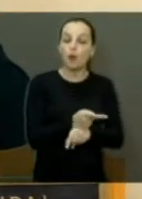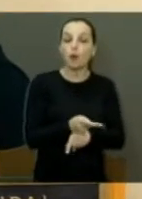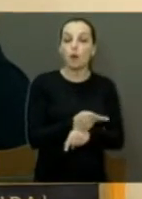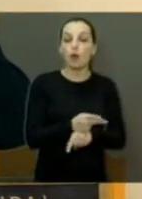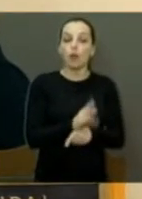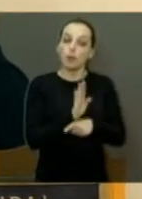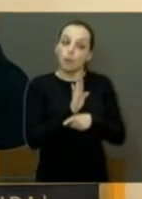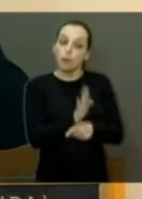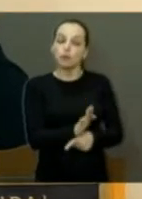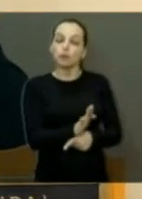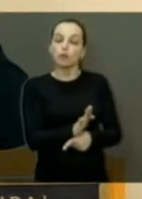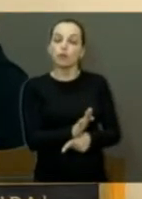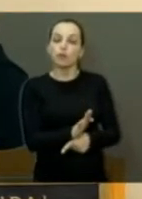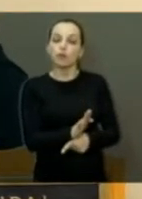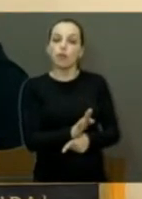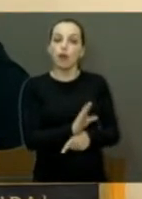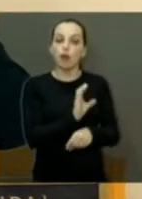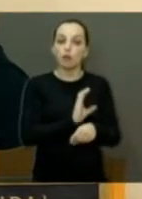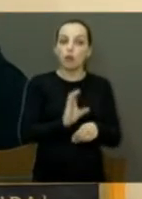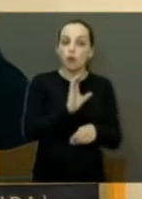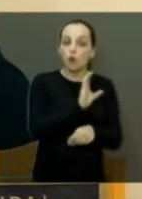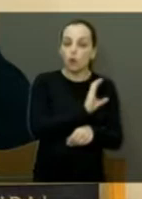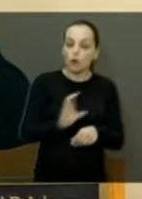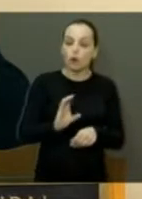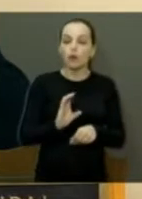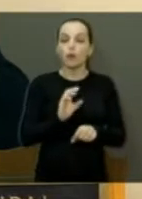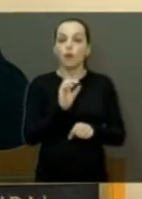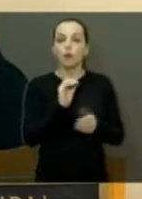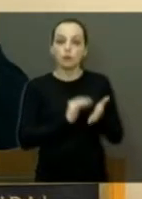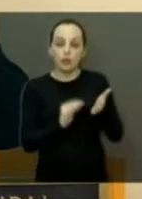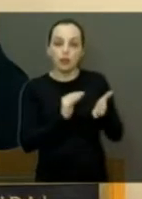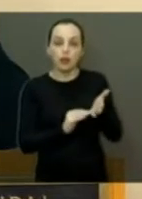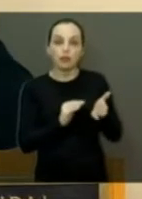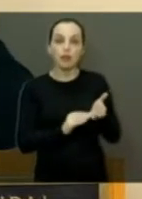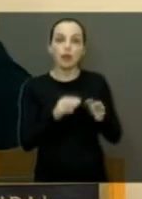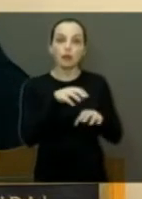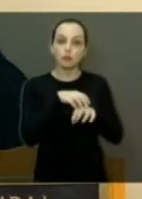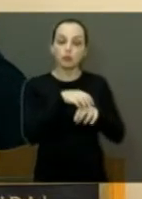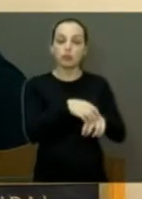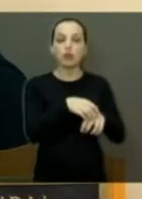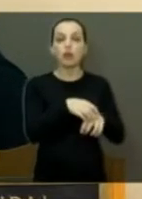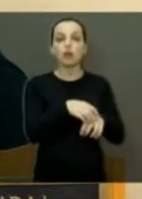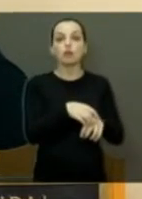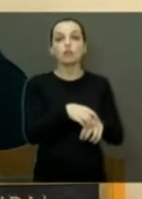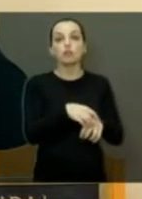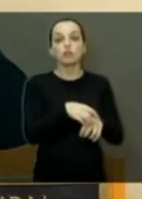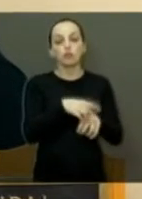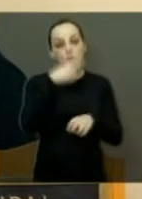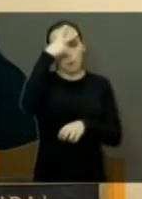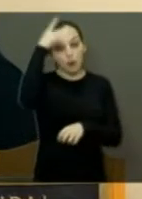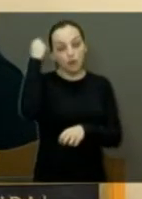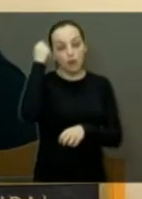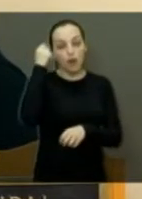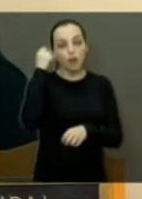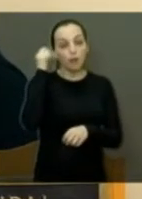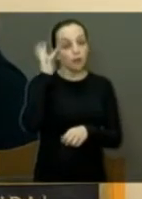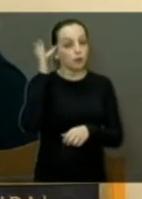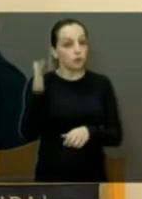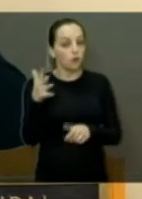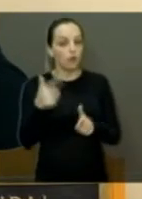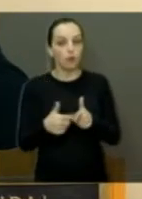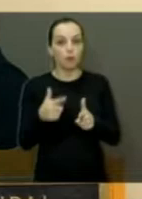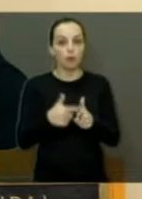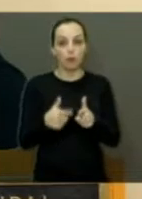acionar o coordenador, para acionar o secretário, para acionar o prefeito, para resolver esse